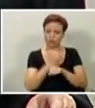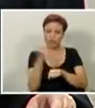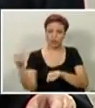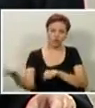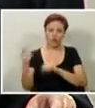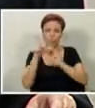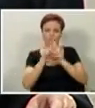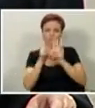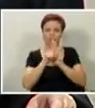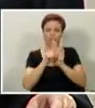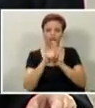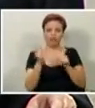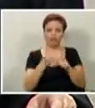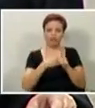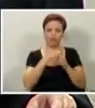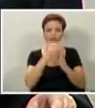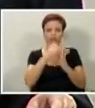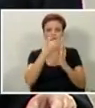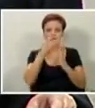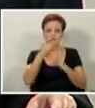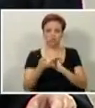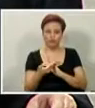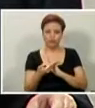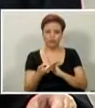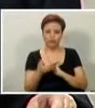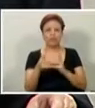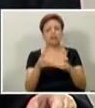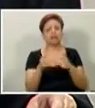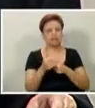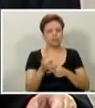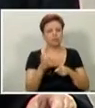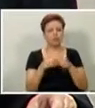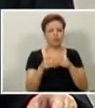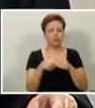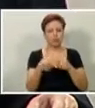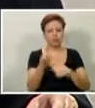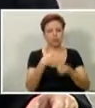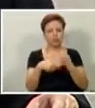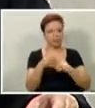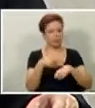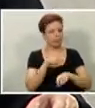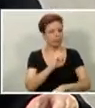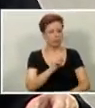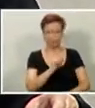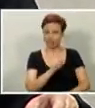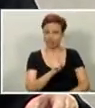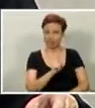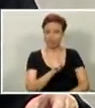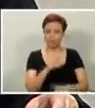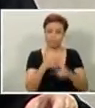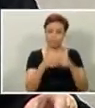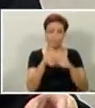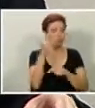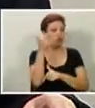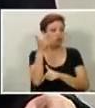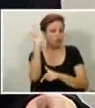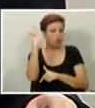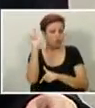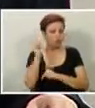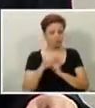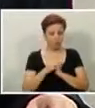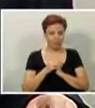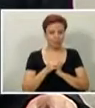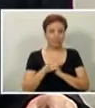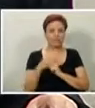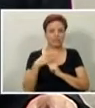Então, assim, a gente percebe que o problema não é financeiro. A discussão aqui é outra. Existem aqui,